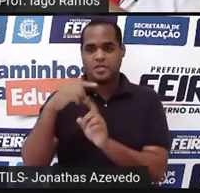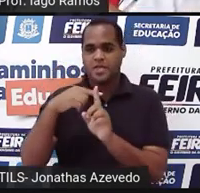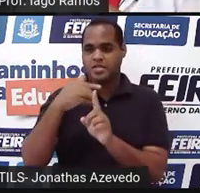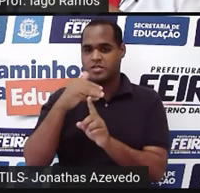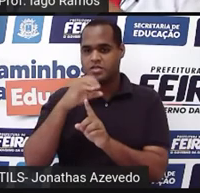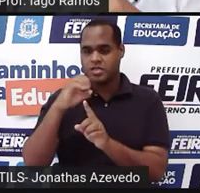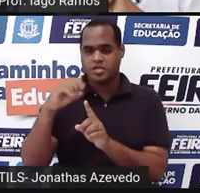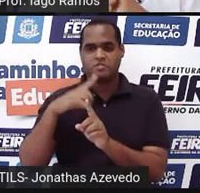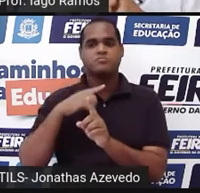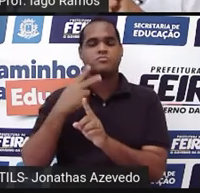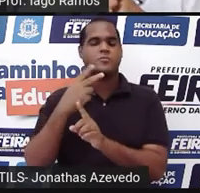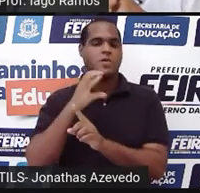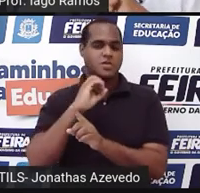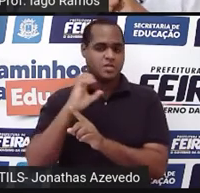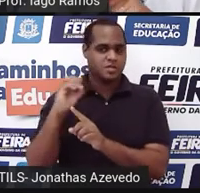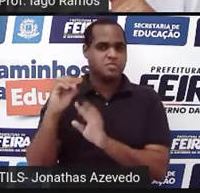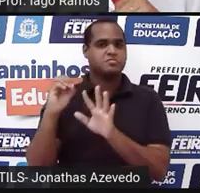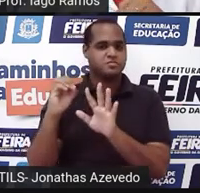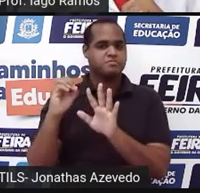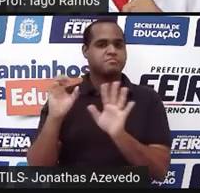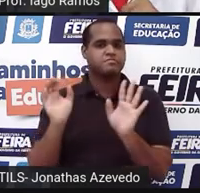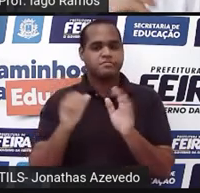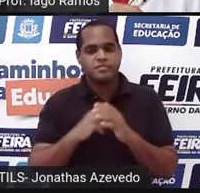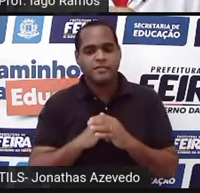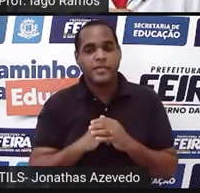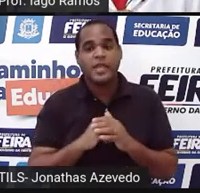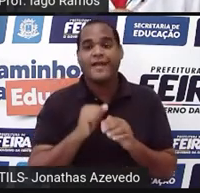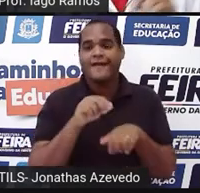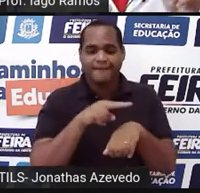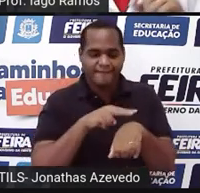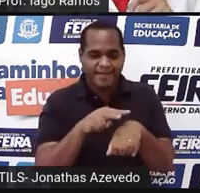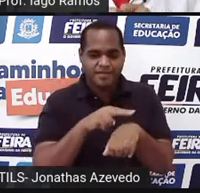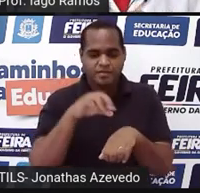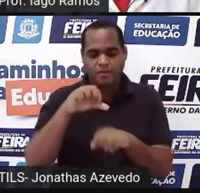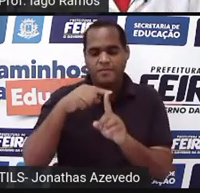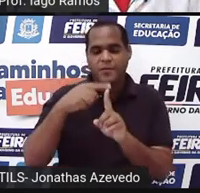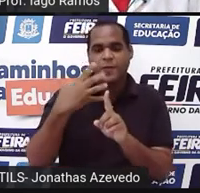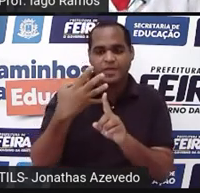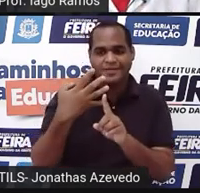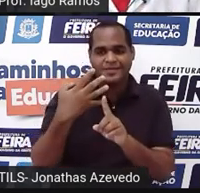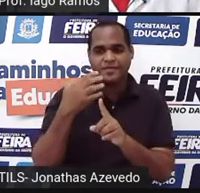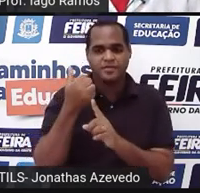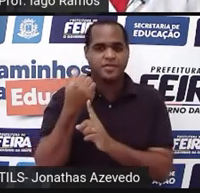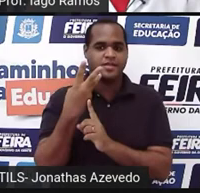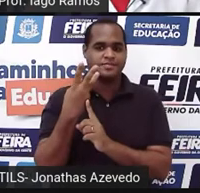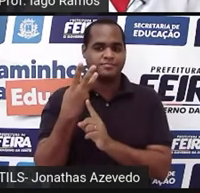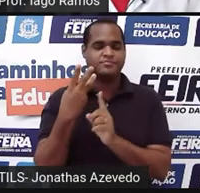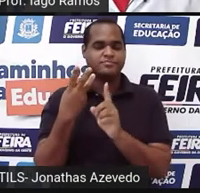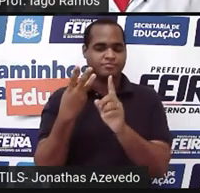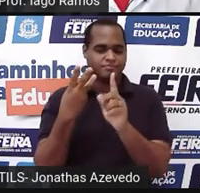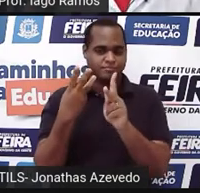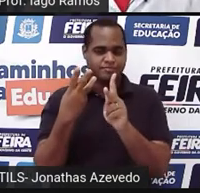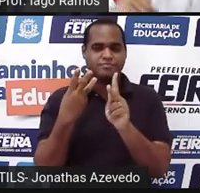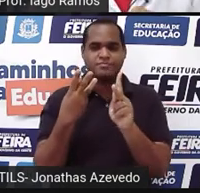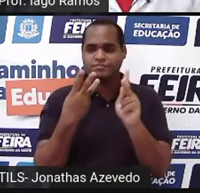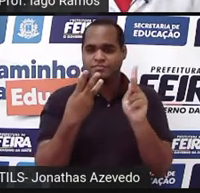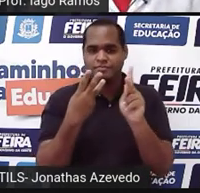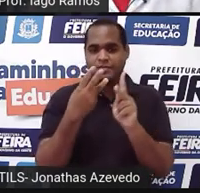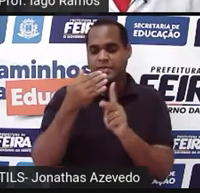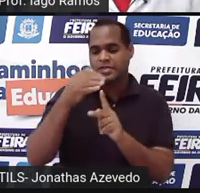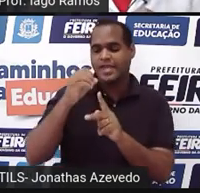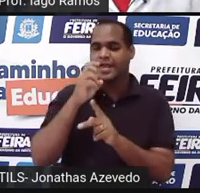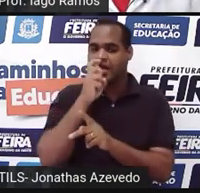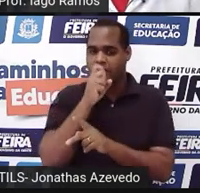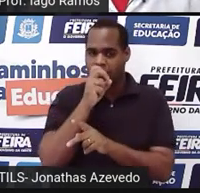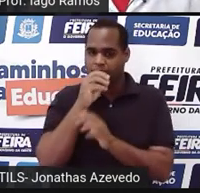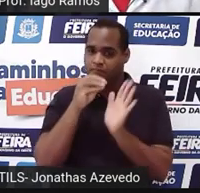200. Está ali na tela. O que está em verde ali. 9 mais 4. 13. E aquele 10 em